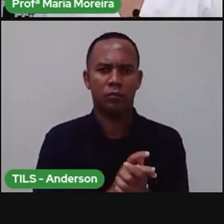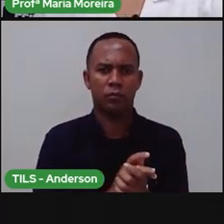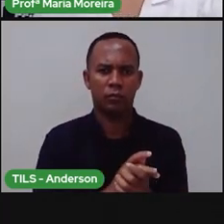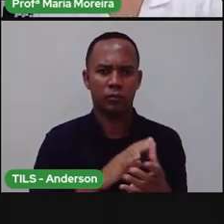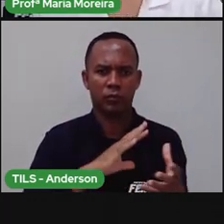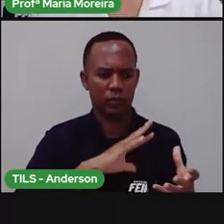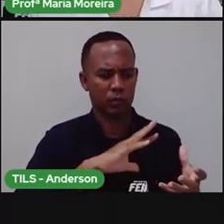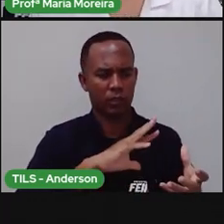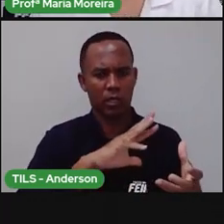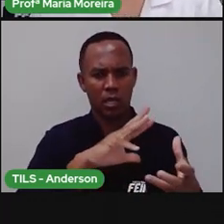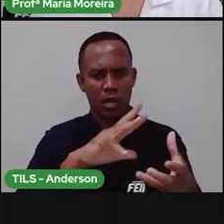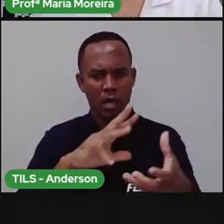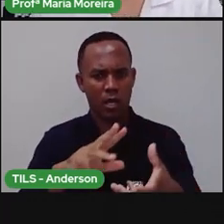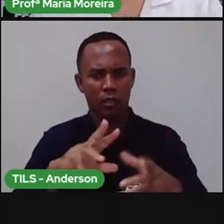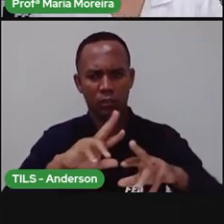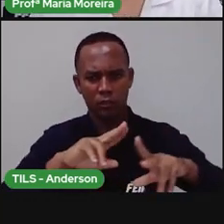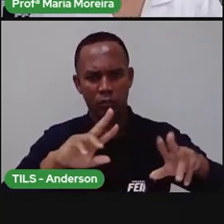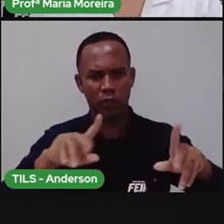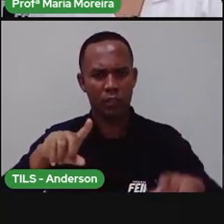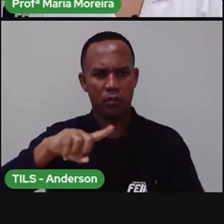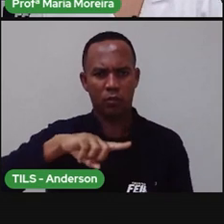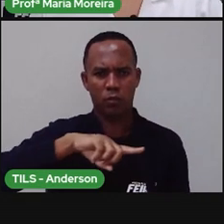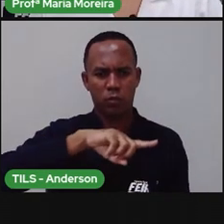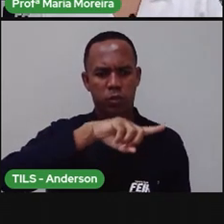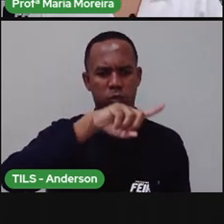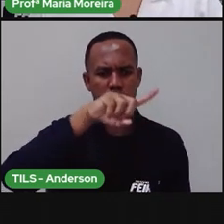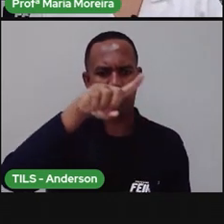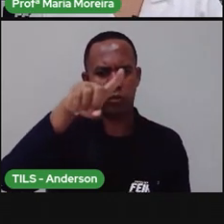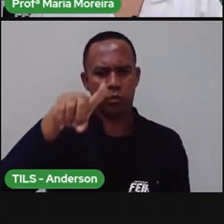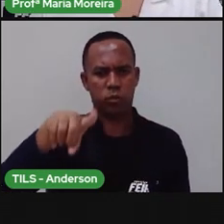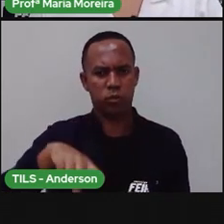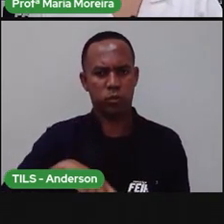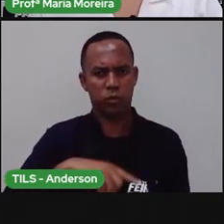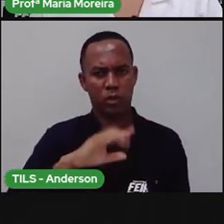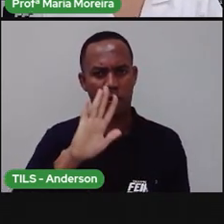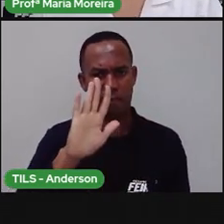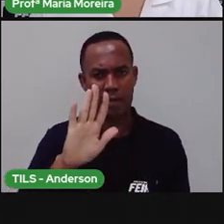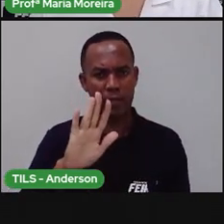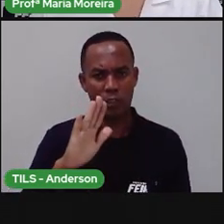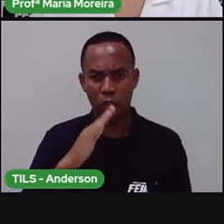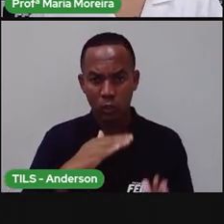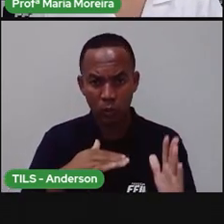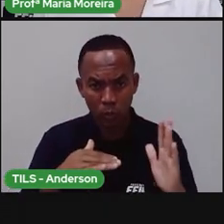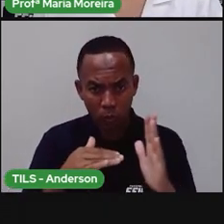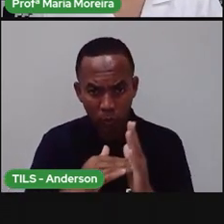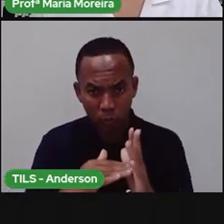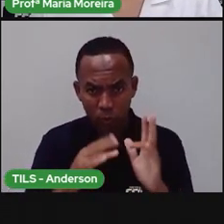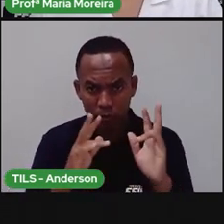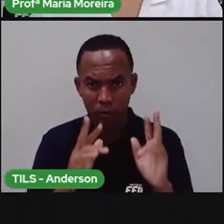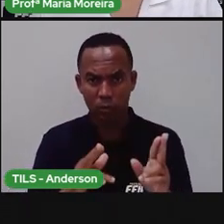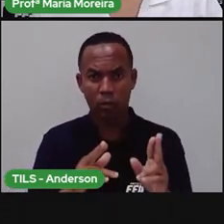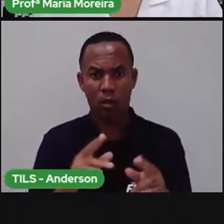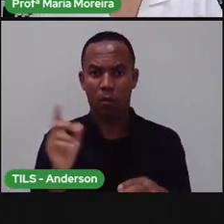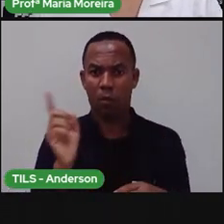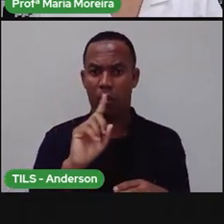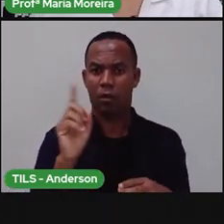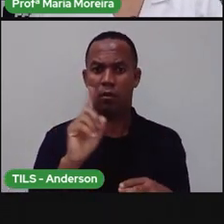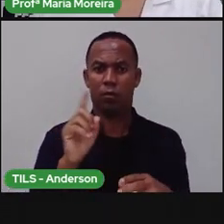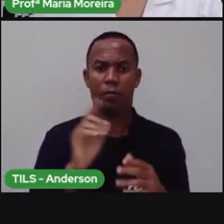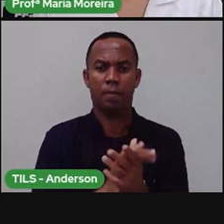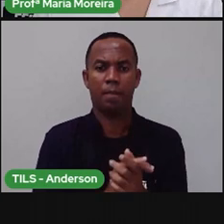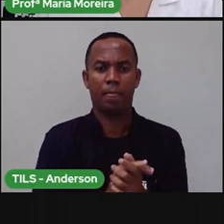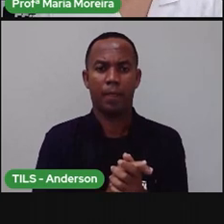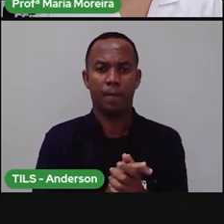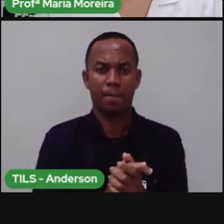ela vai realizar diversos movimentos. Contudo, nem todos produzem efeitos diretos em nossa vida.